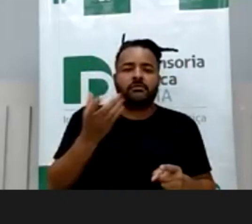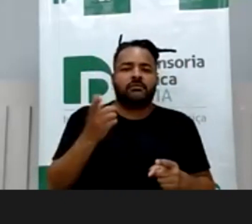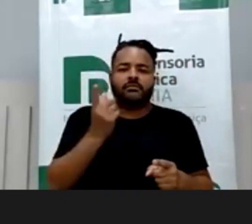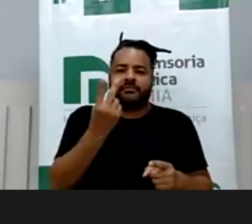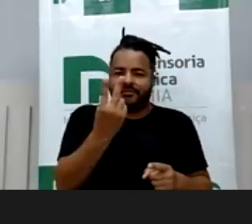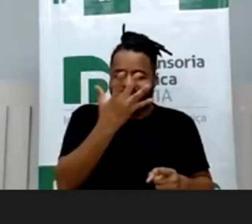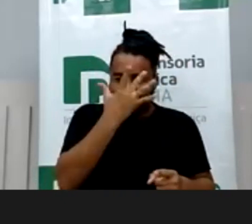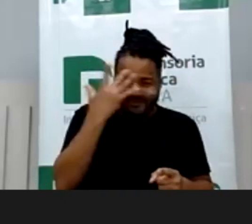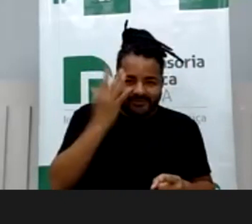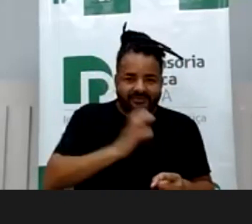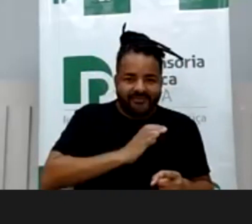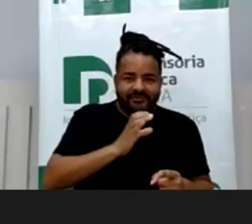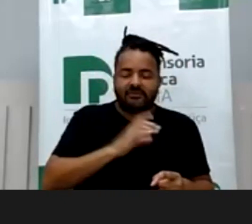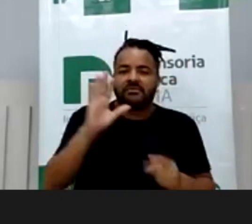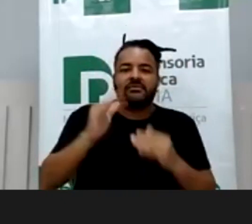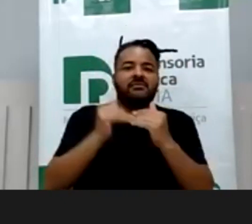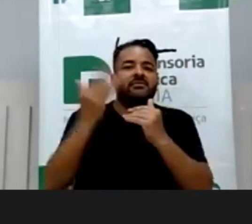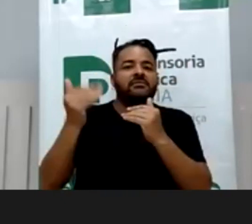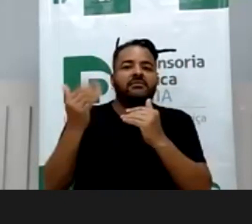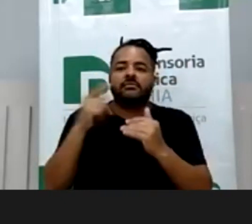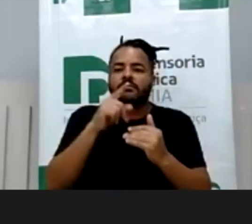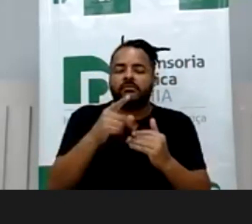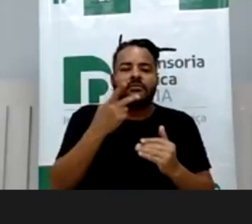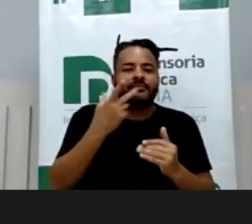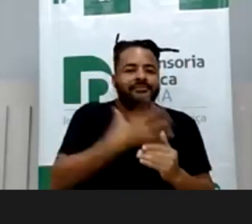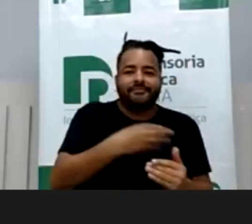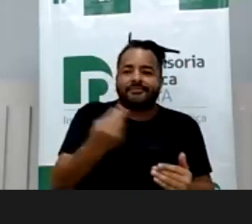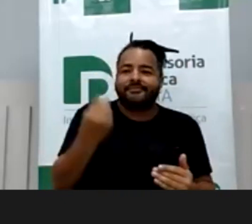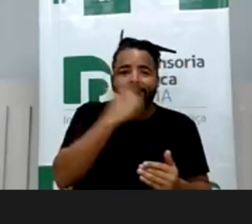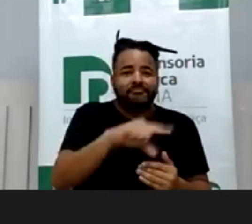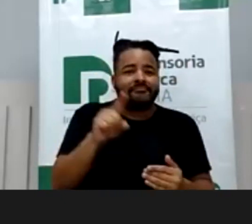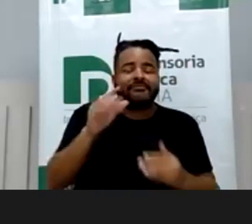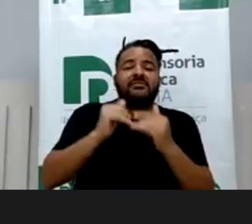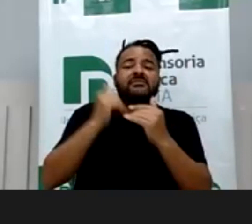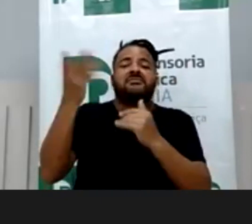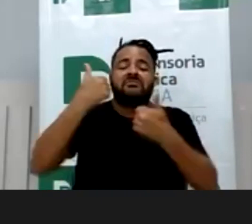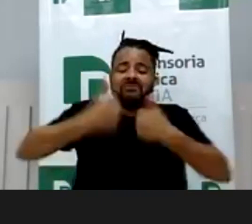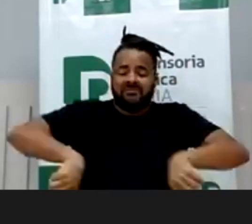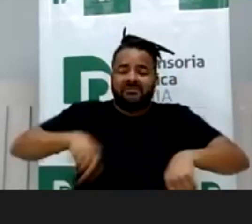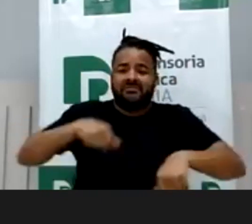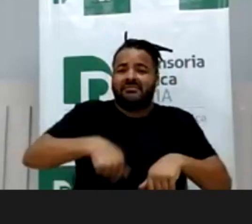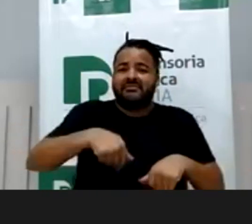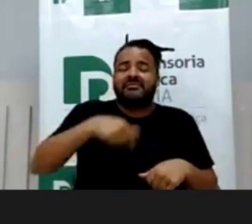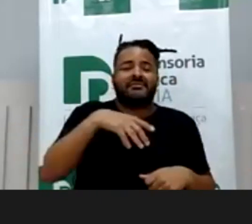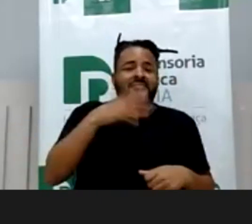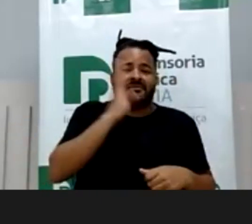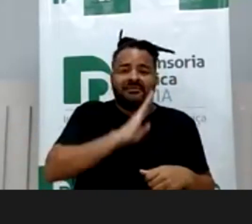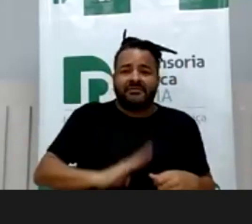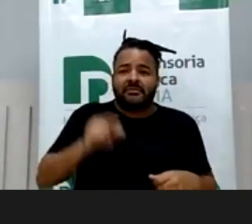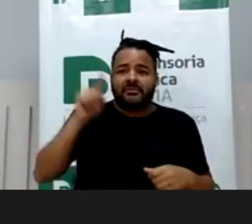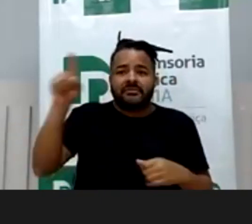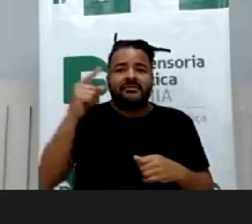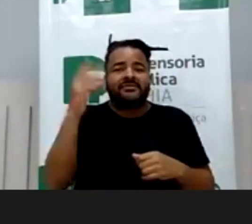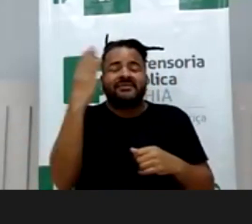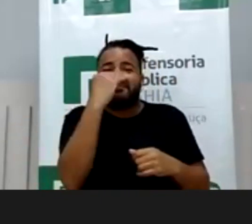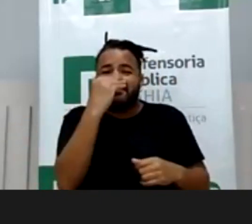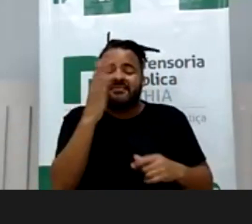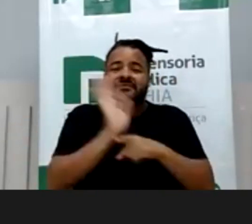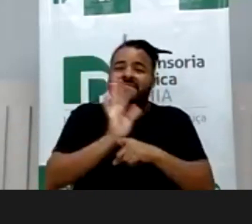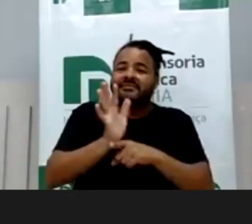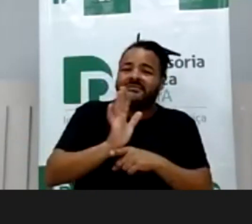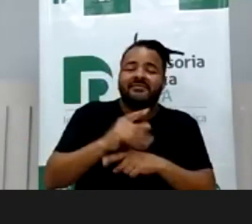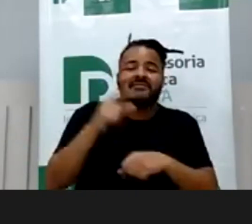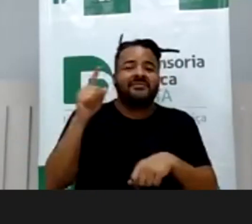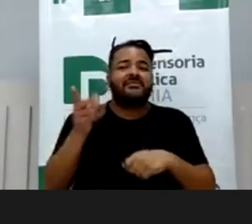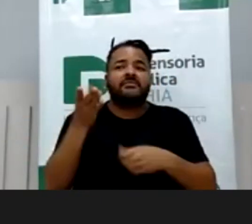duas que moram fora e não conseguiram levar, né, os filhos, os filhos ficaram aqui e elas usam as redes sociais e a troca de fotos, de vídeos, o tempo inteiro